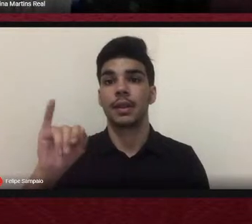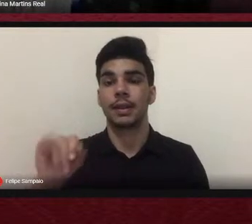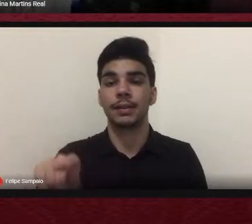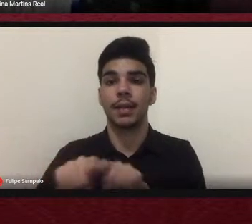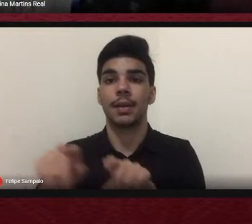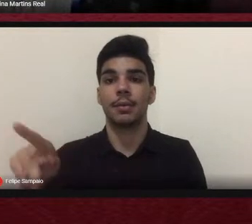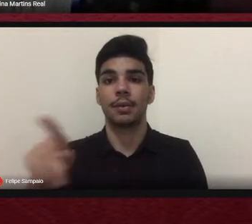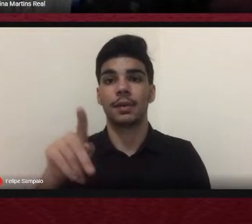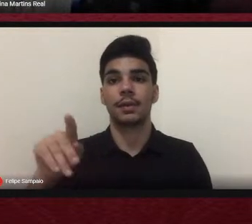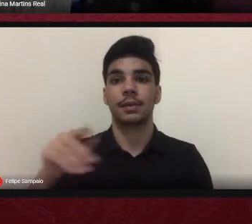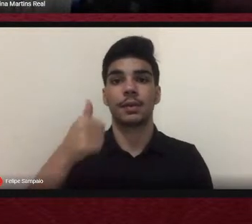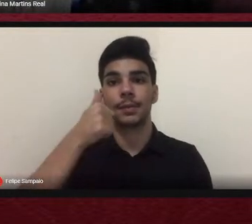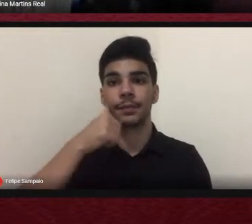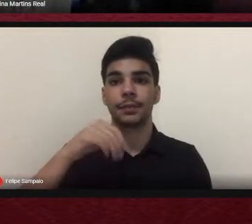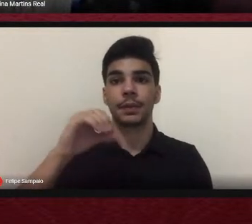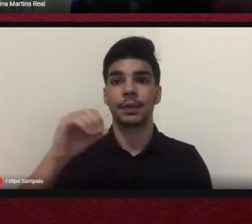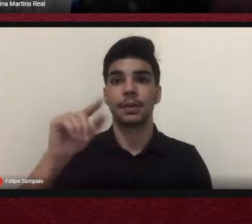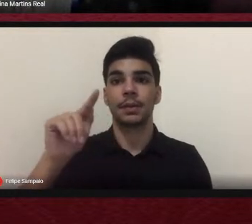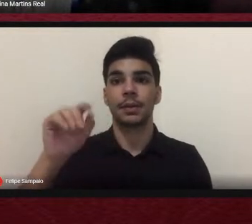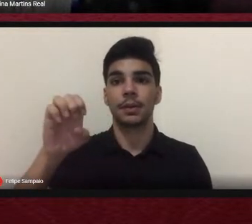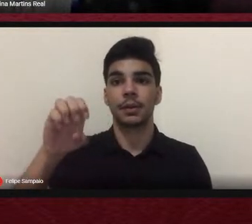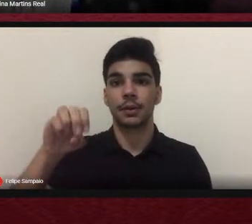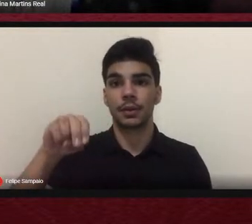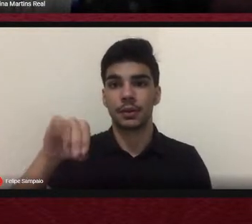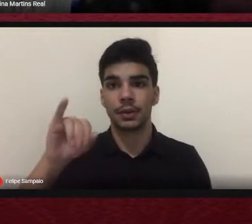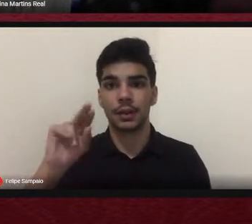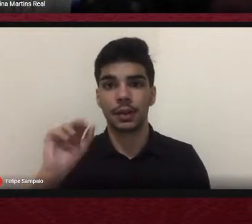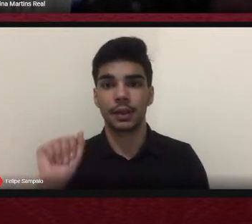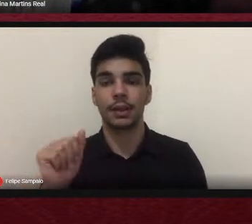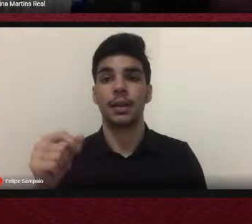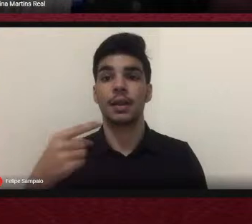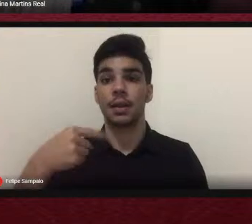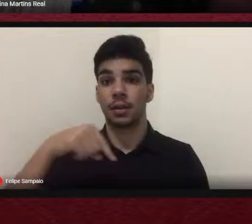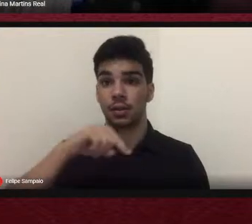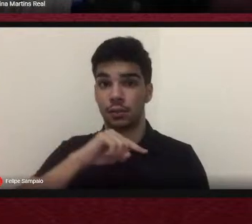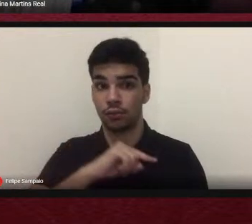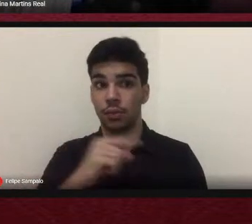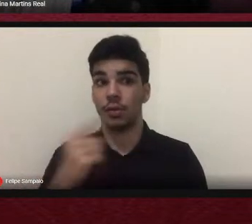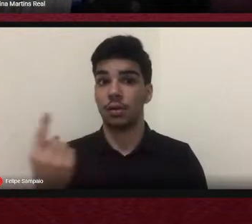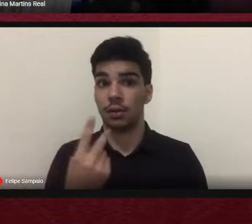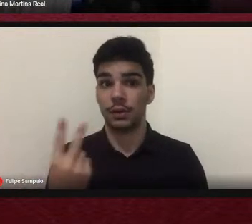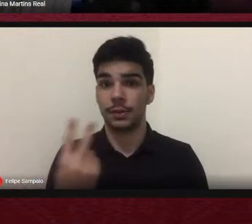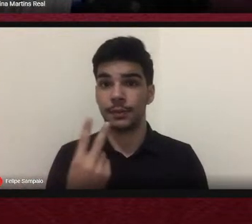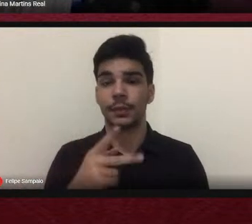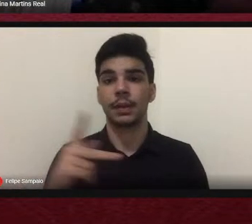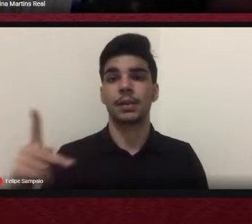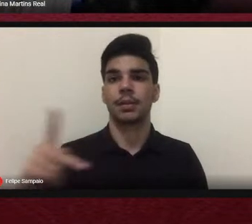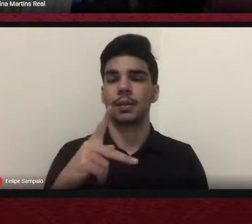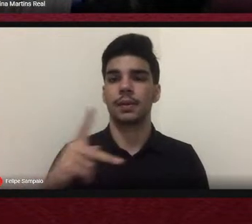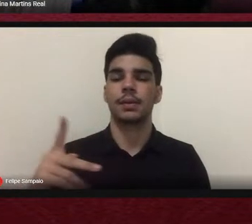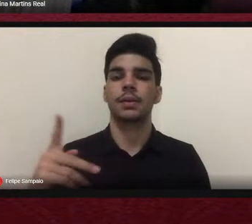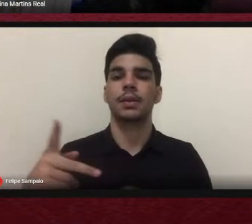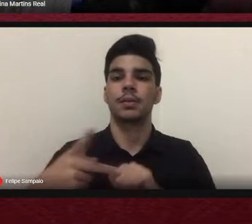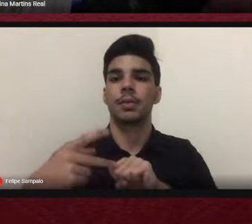Portela de Siqueira Marx. Nós somos professoras do Programa de Pós-Graduação em Educação e nós